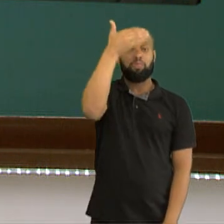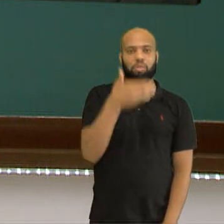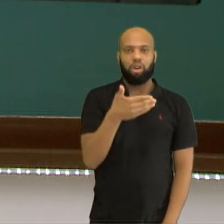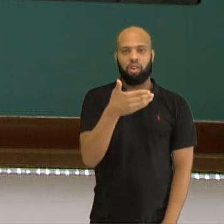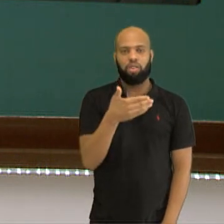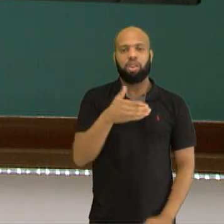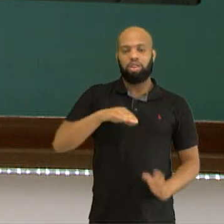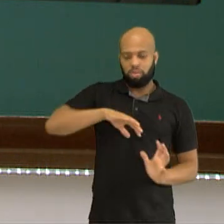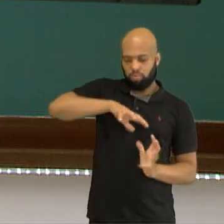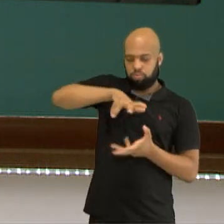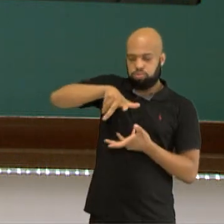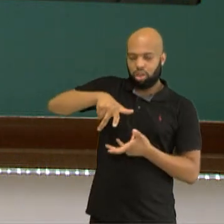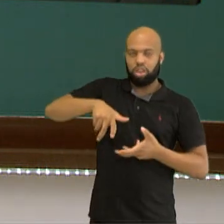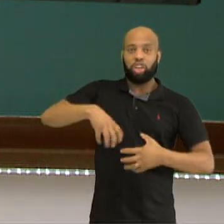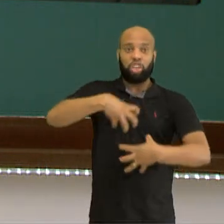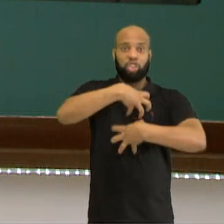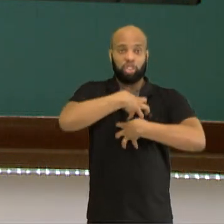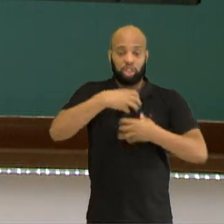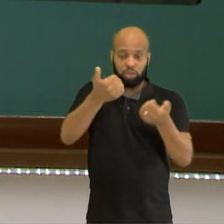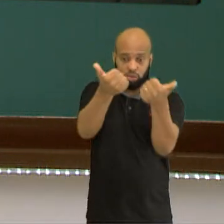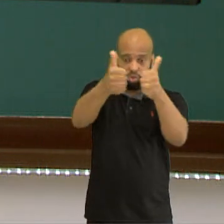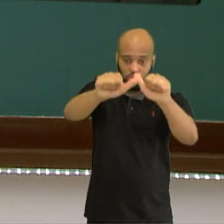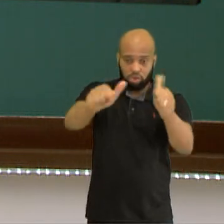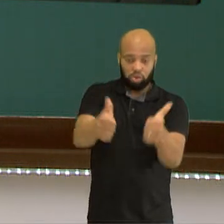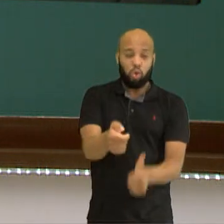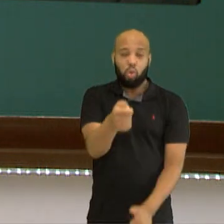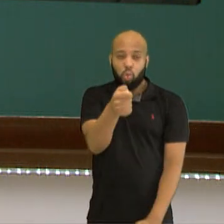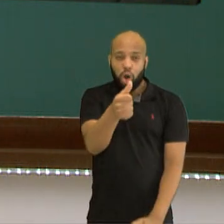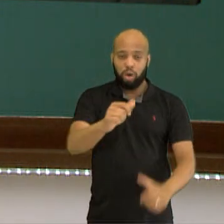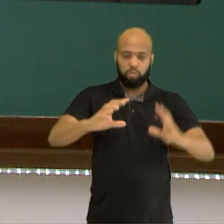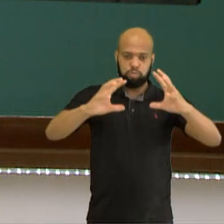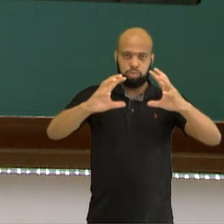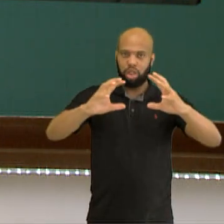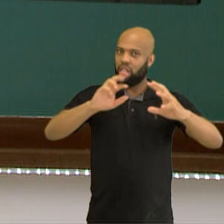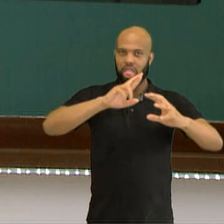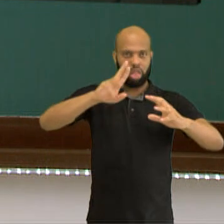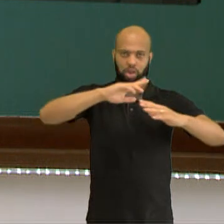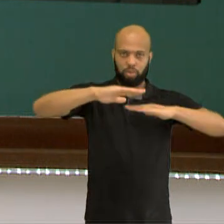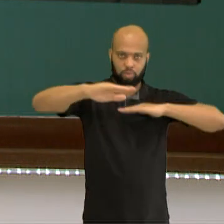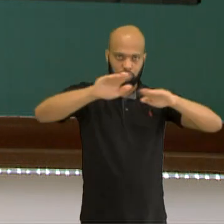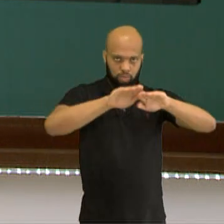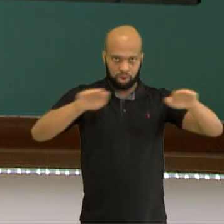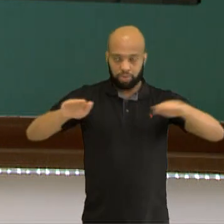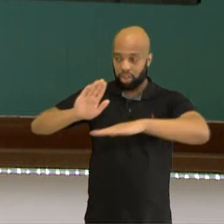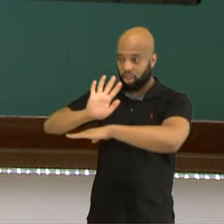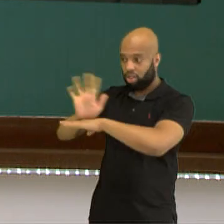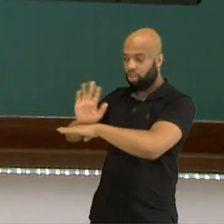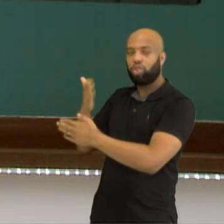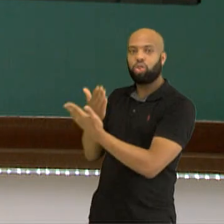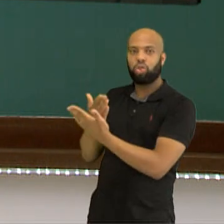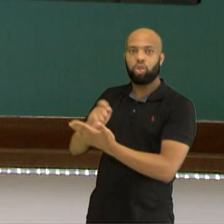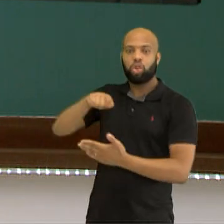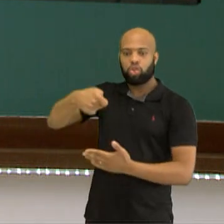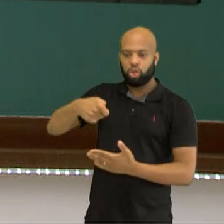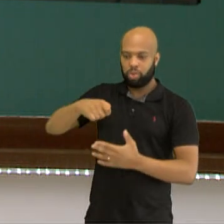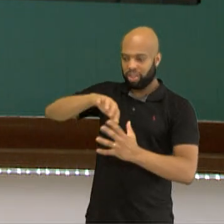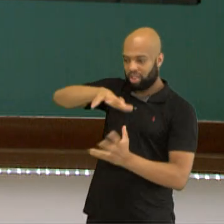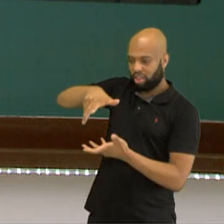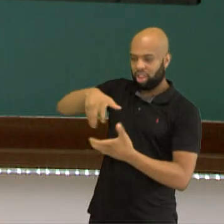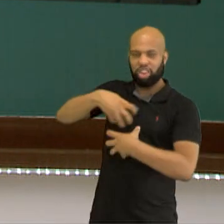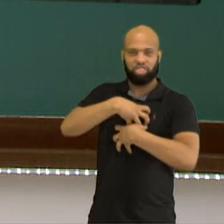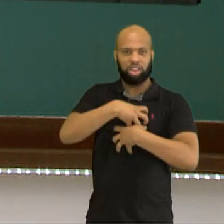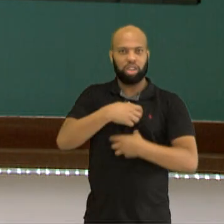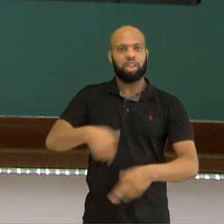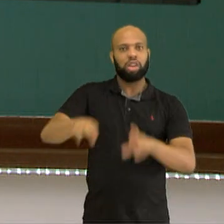que o nosso planeta tem um formato quase esférico e não plano. Nesse vídeo, nós falamos sobre o formato da Terra.